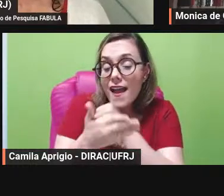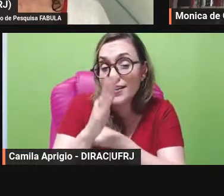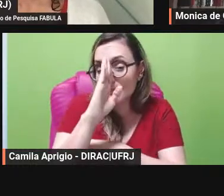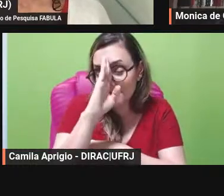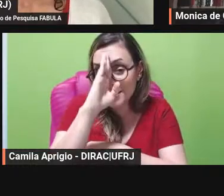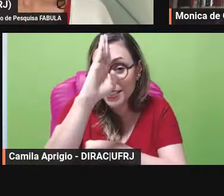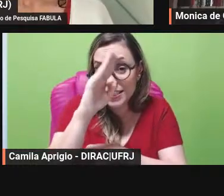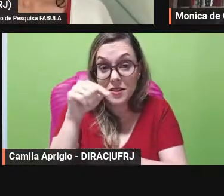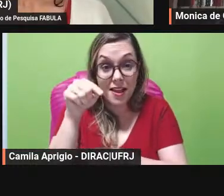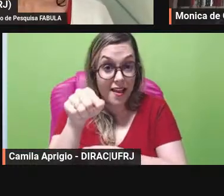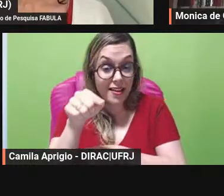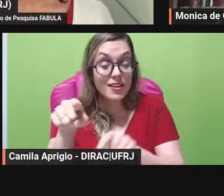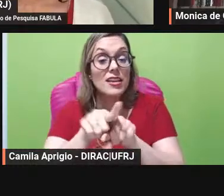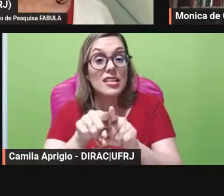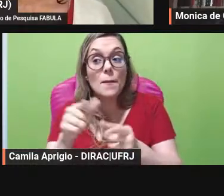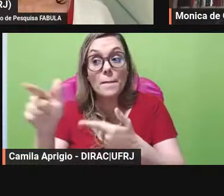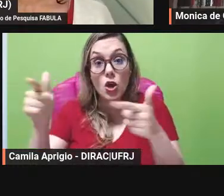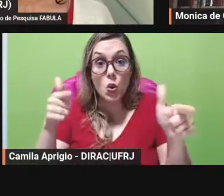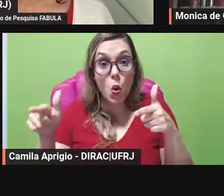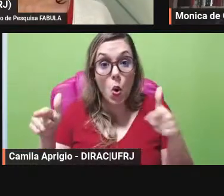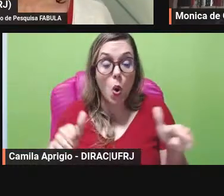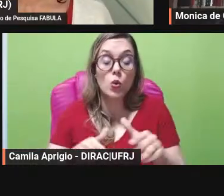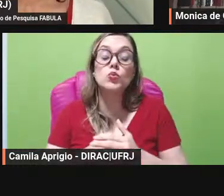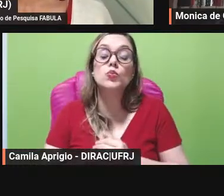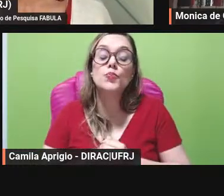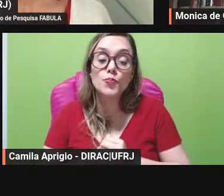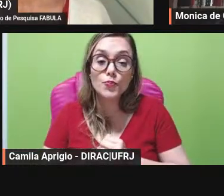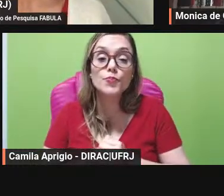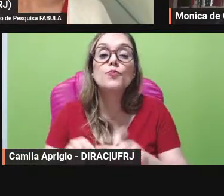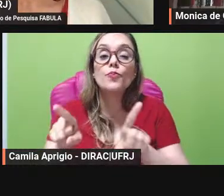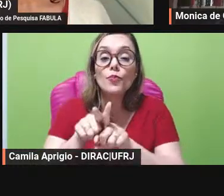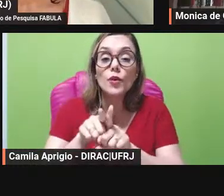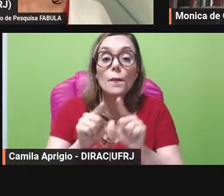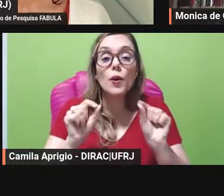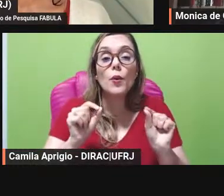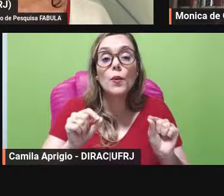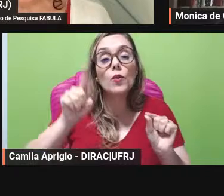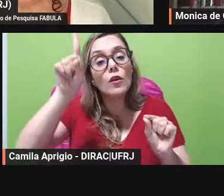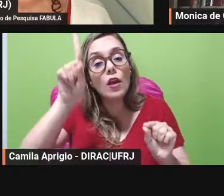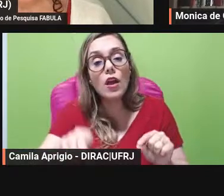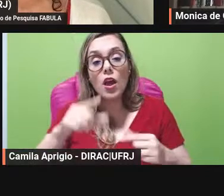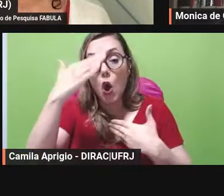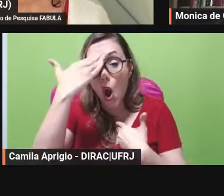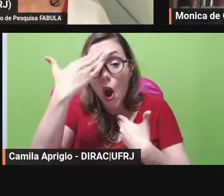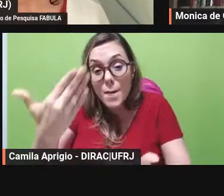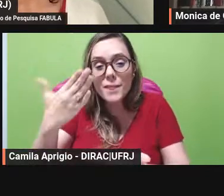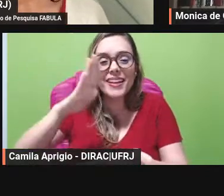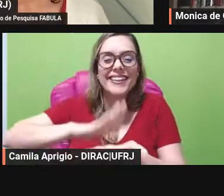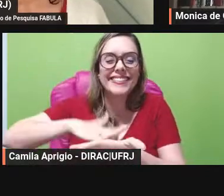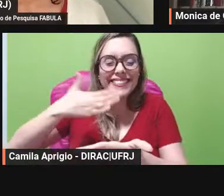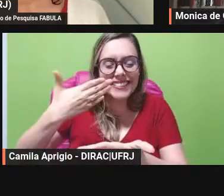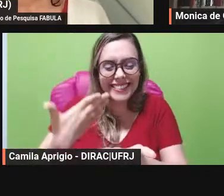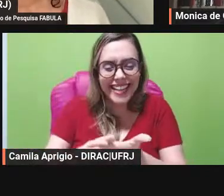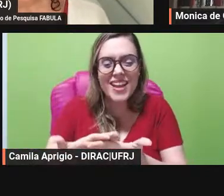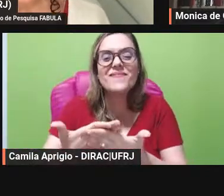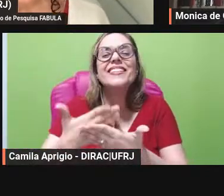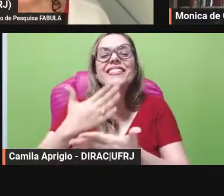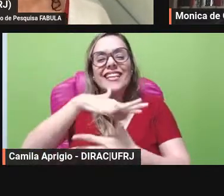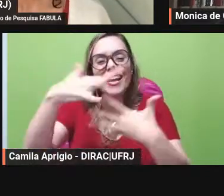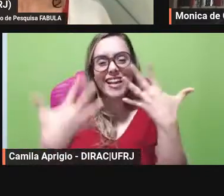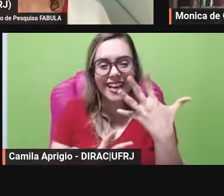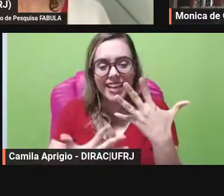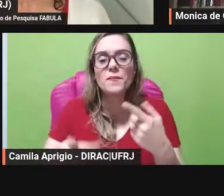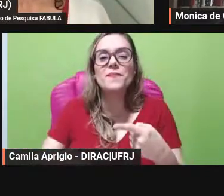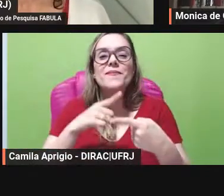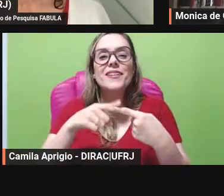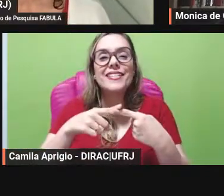eventos bom nosso sincero agradecimento também se estende às intérpretes de Libras Camila e Lohane